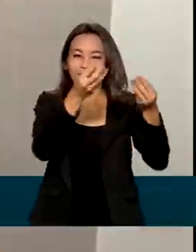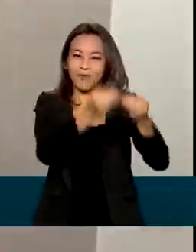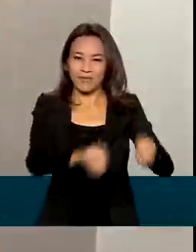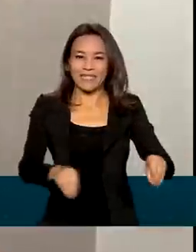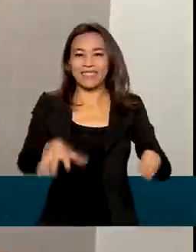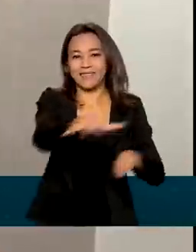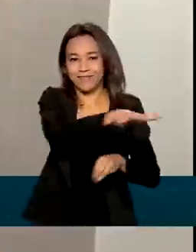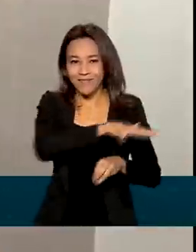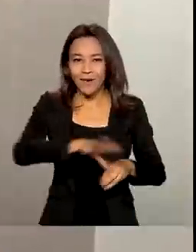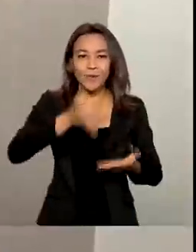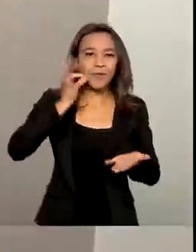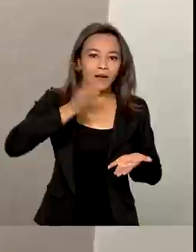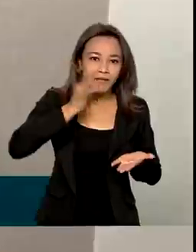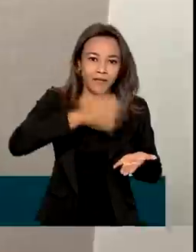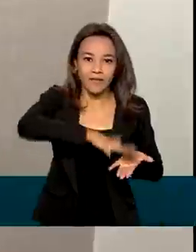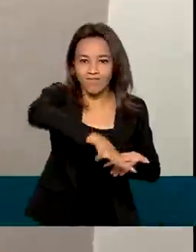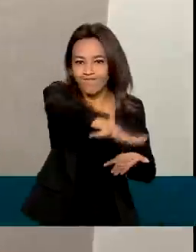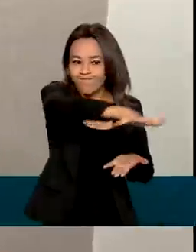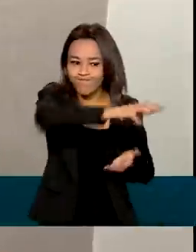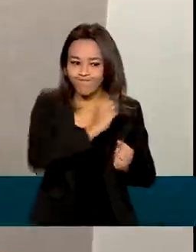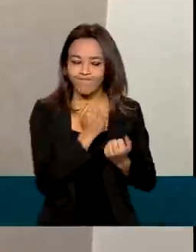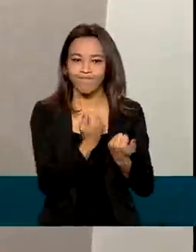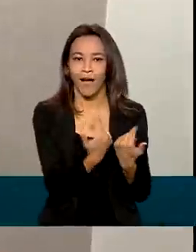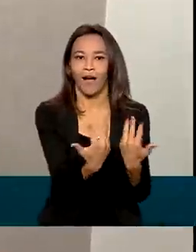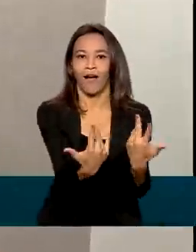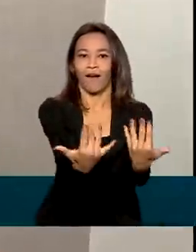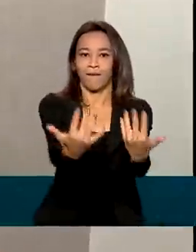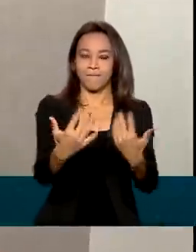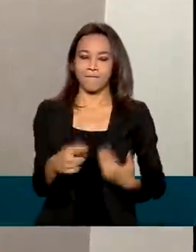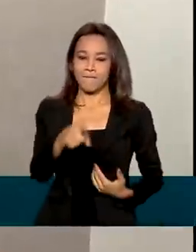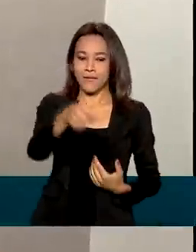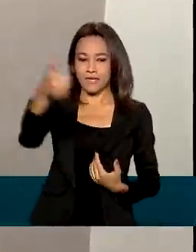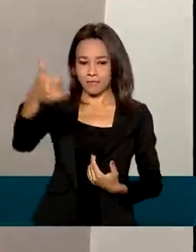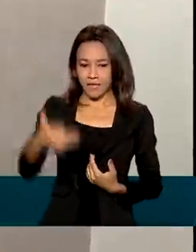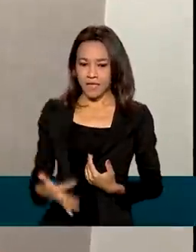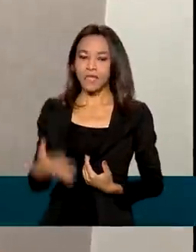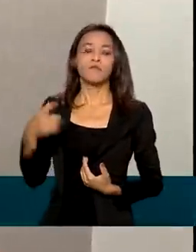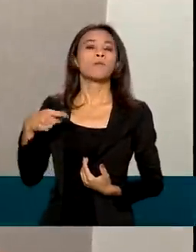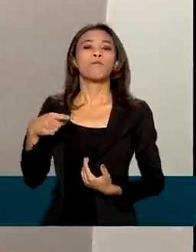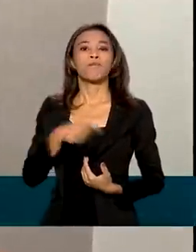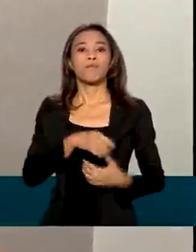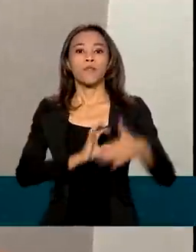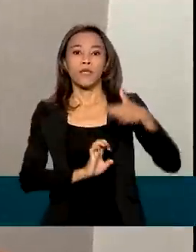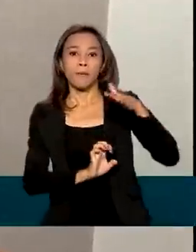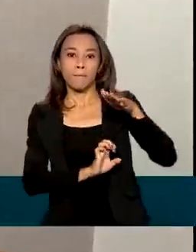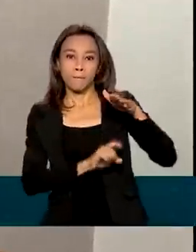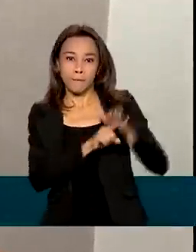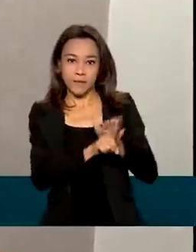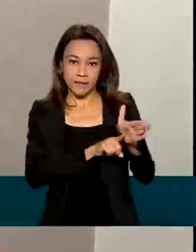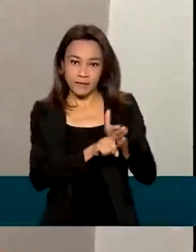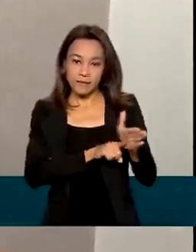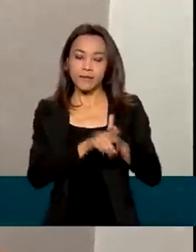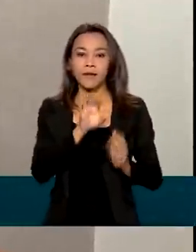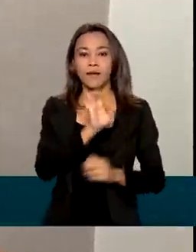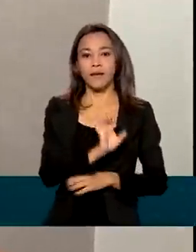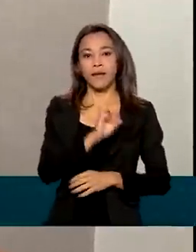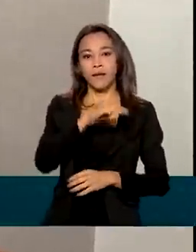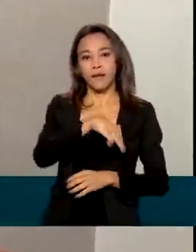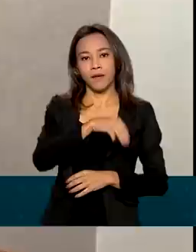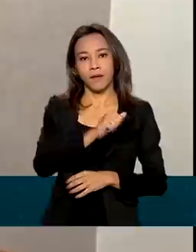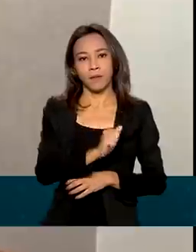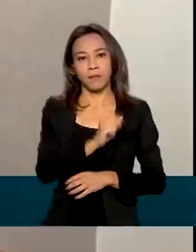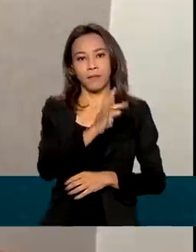Segundo os primeiros levantamentos do órgão oficial, da EMATER, estima-se que entre